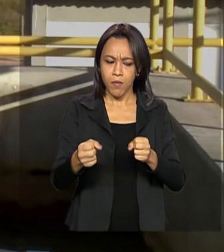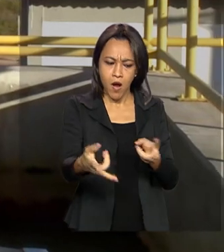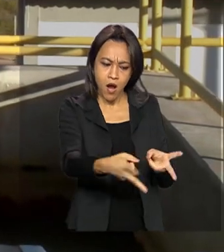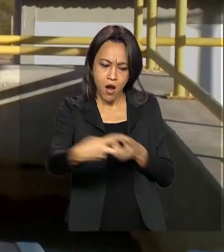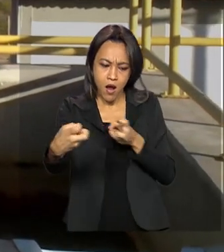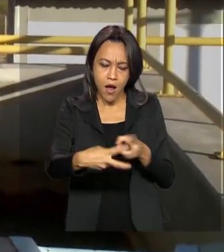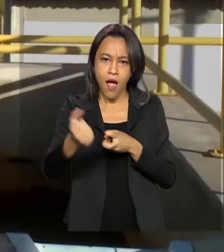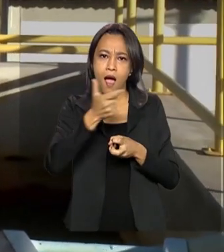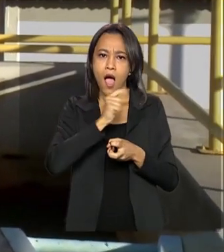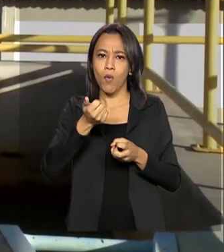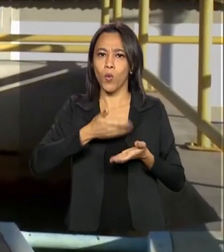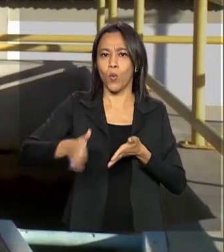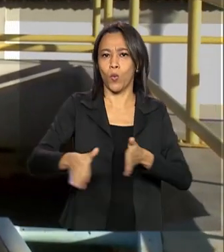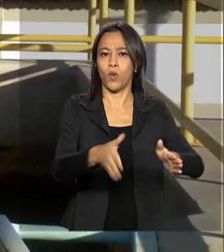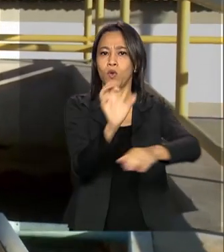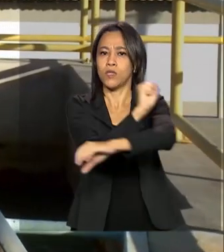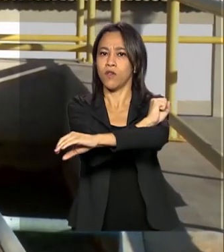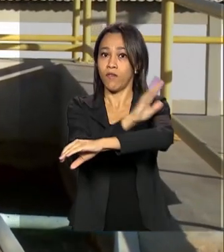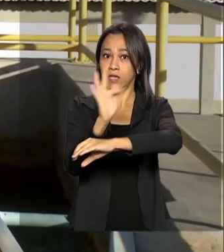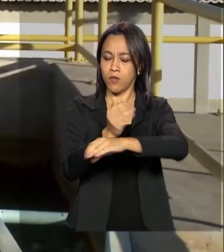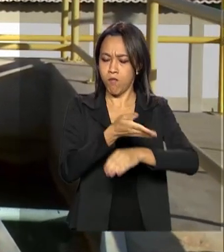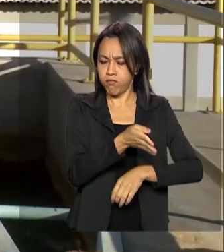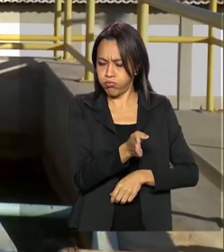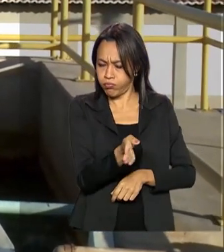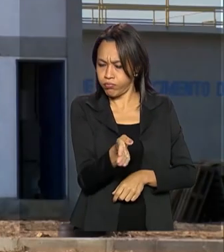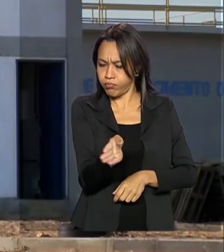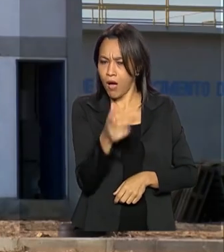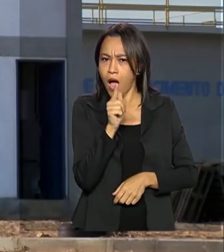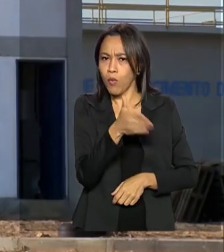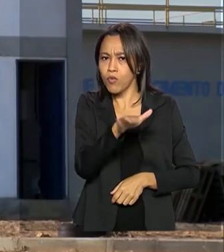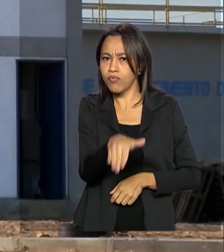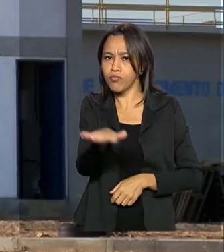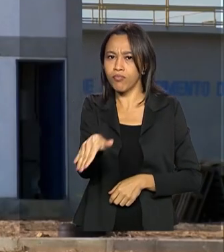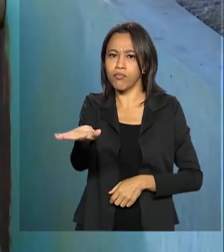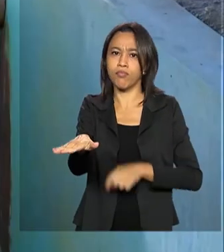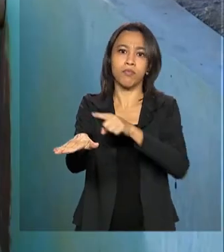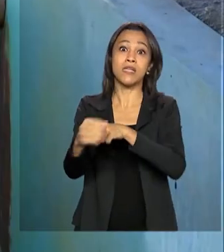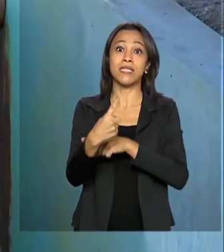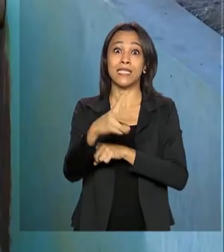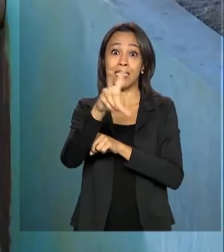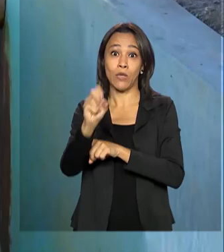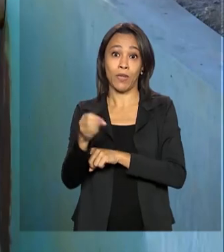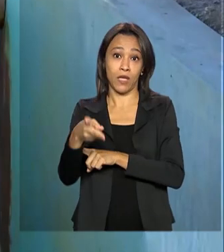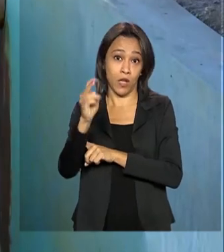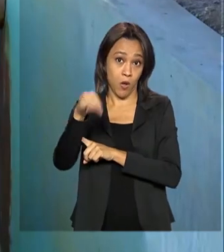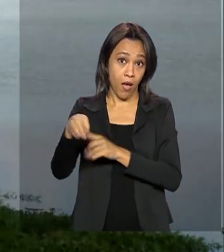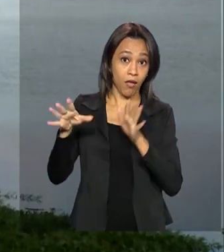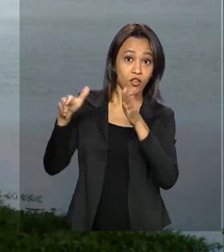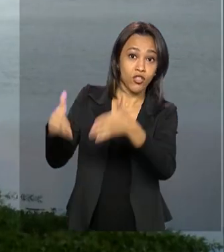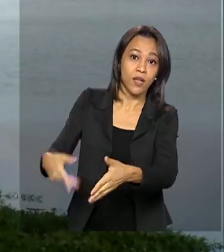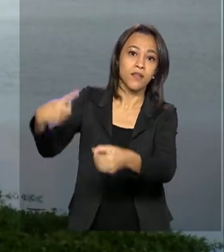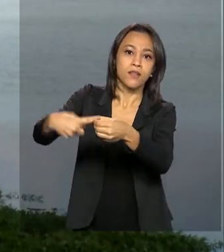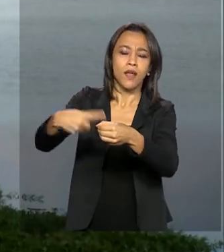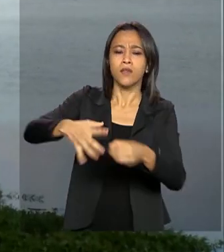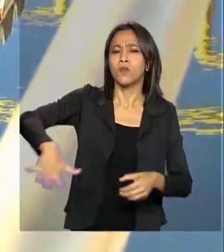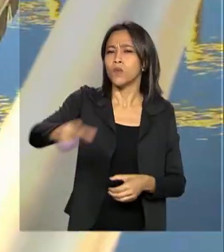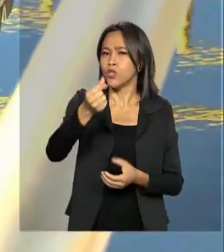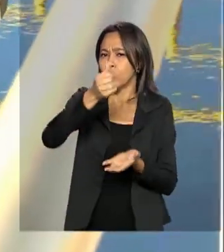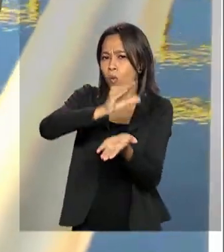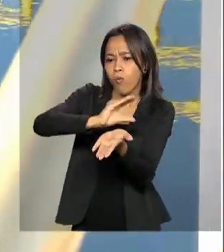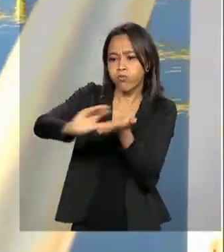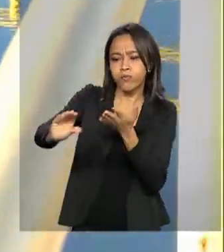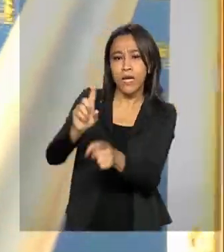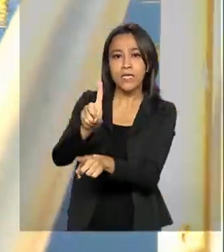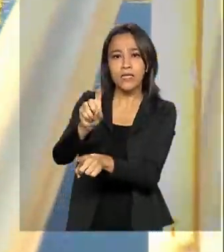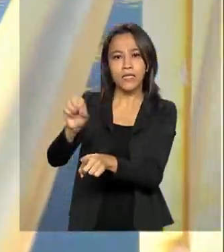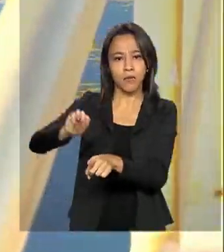Francisco e faz um percurso de 150 quilômetros até a cidade. O investimento do governo federal é de cerca de 100 milhões